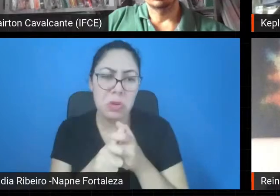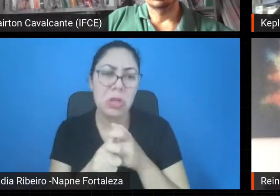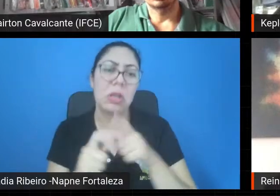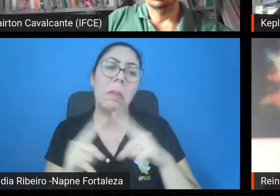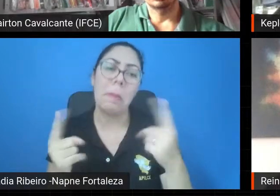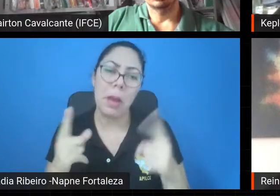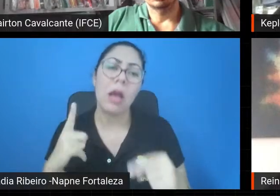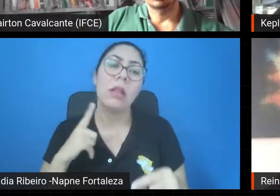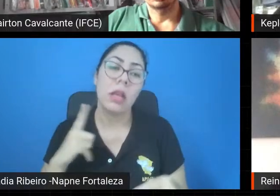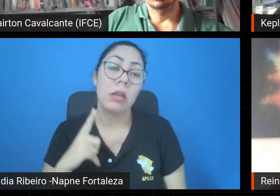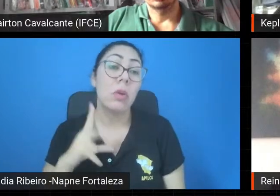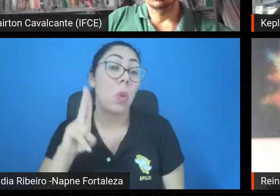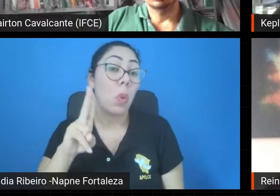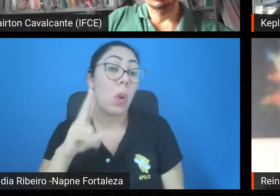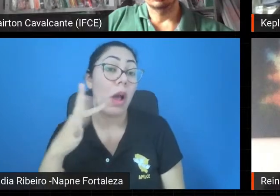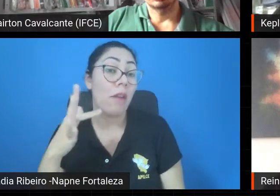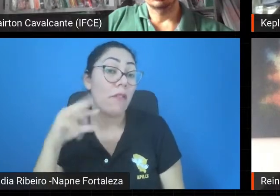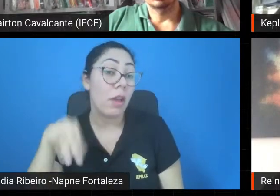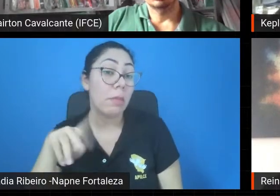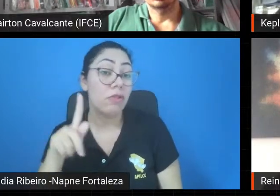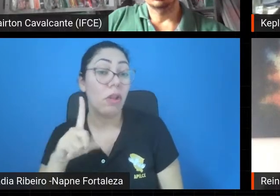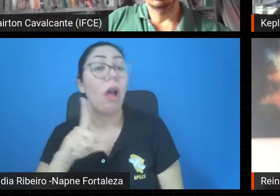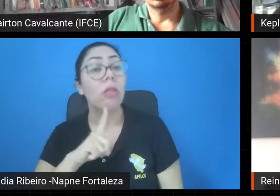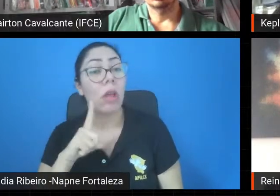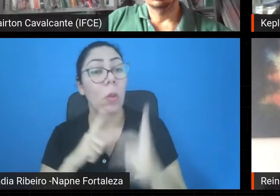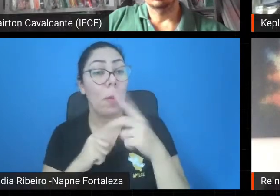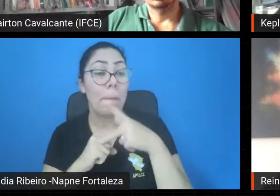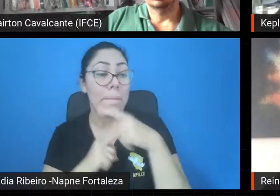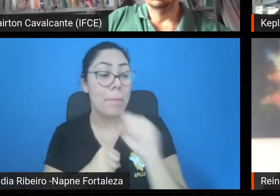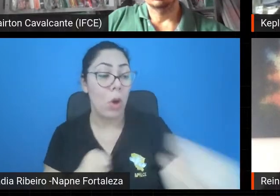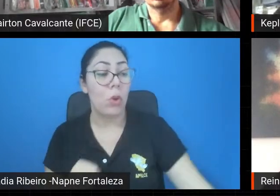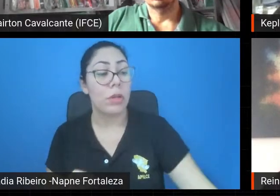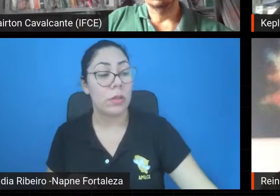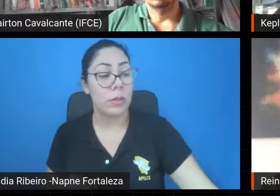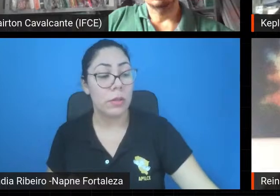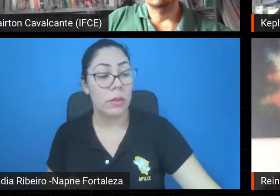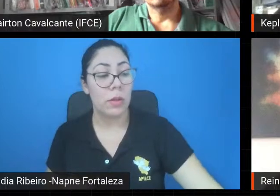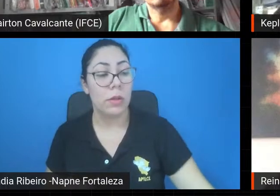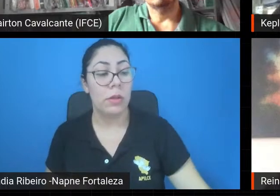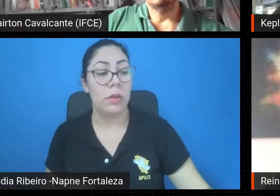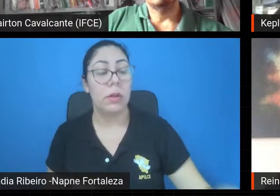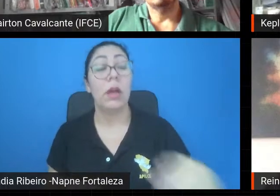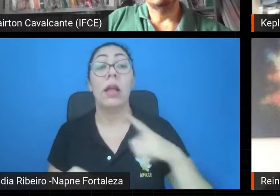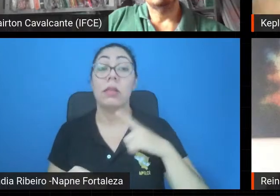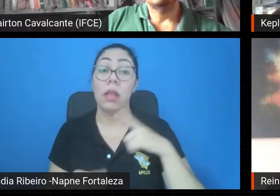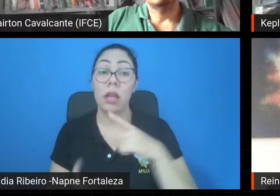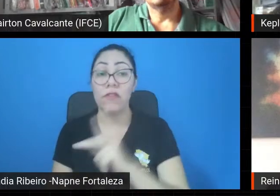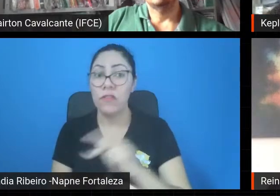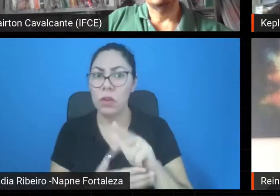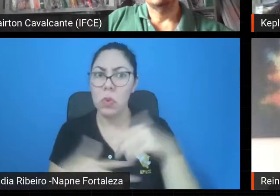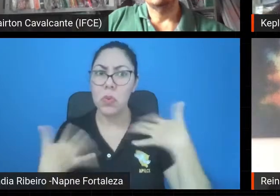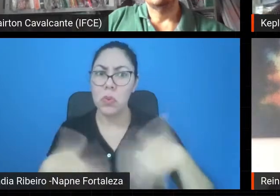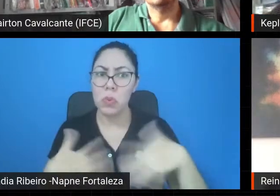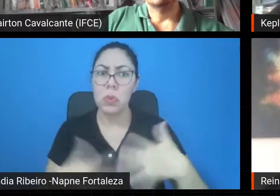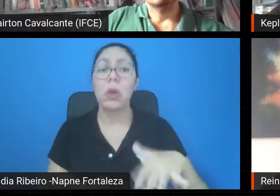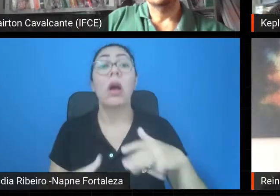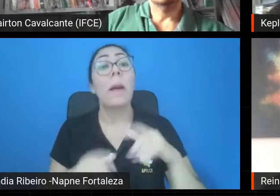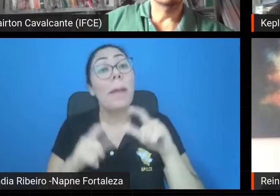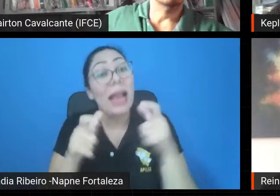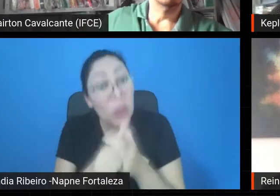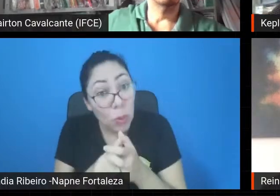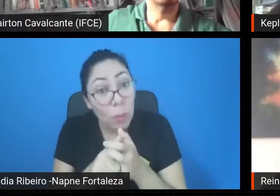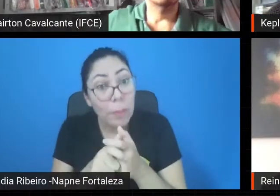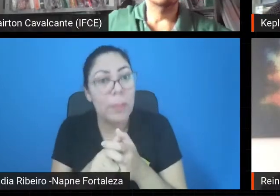UFMG tem uma pós-graduação também sólida, de grande impacto, grande impacto, é um grupo pequeno, mas